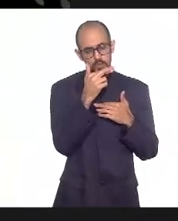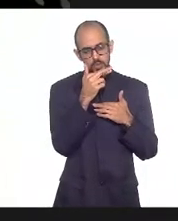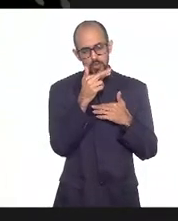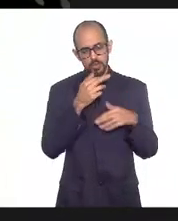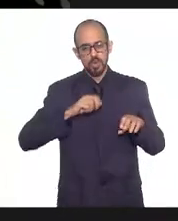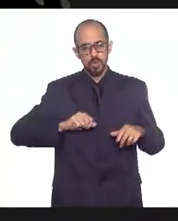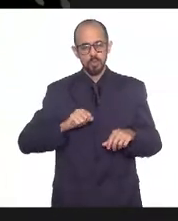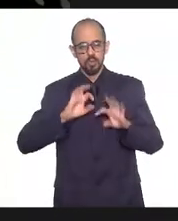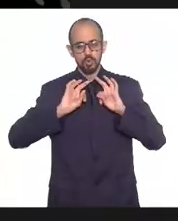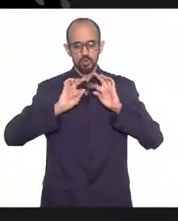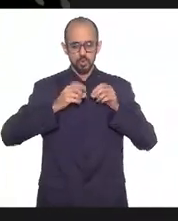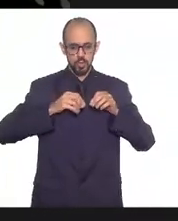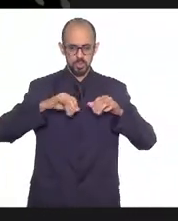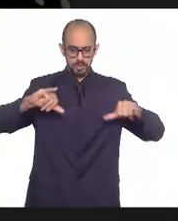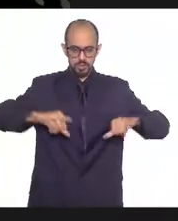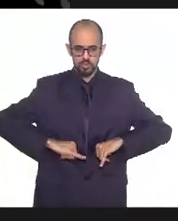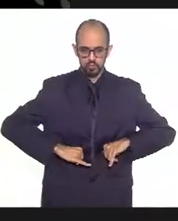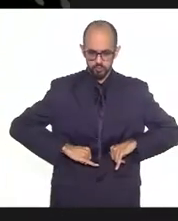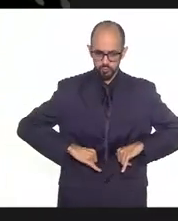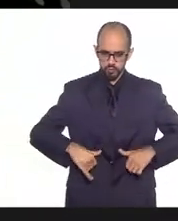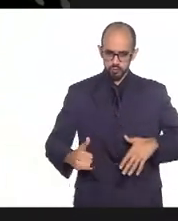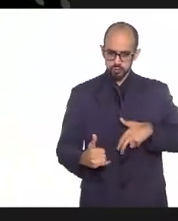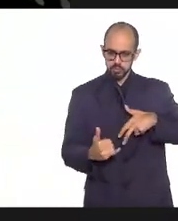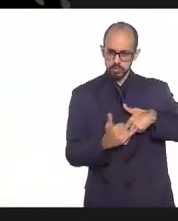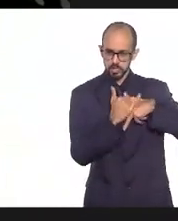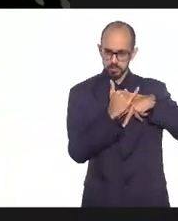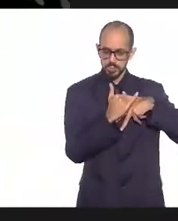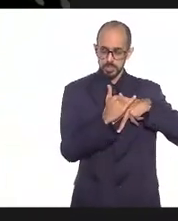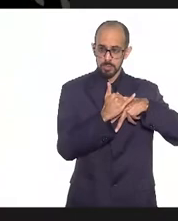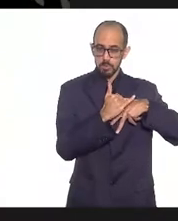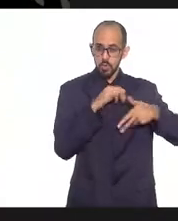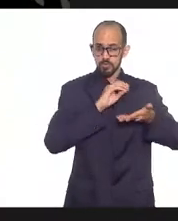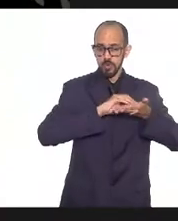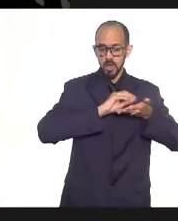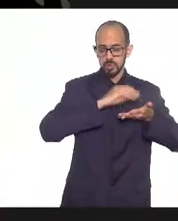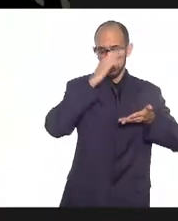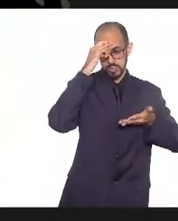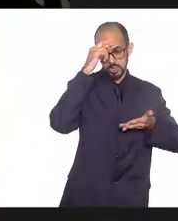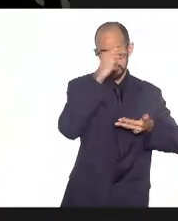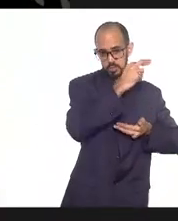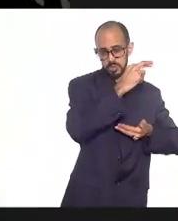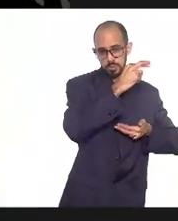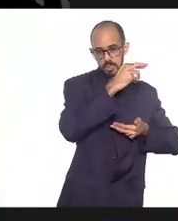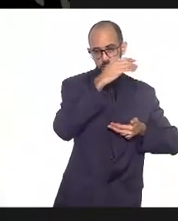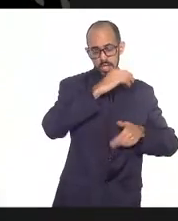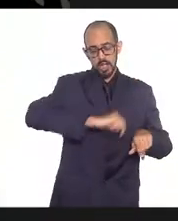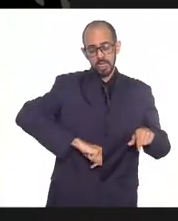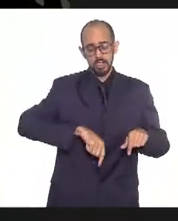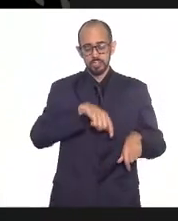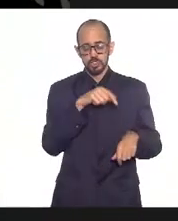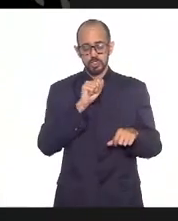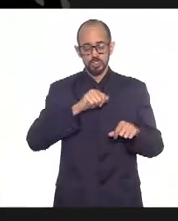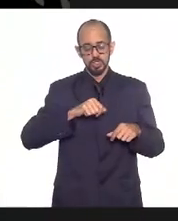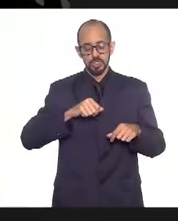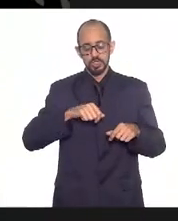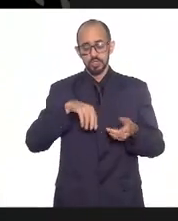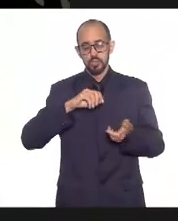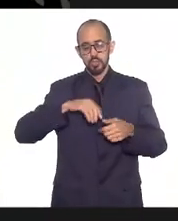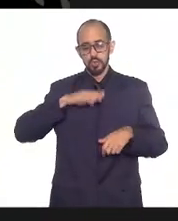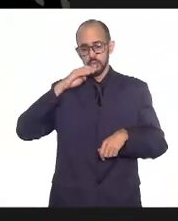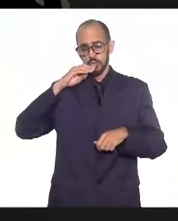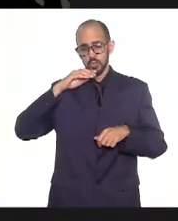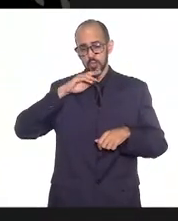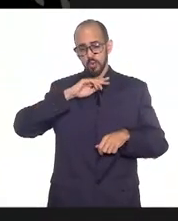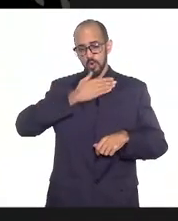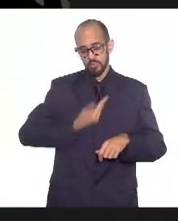vítimas, que infelizmente por conta da irresponsabilidade do governo federal, de uma necropolítica e de todo o negacionismo